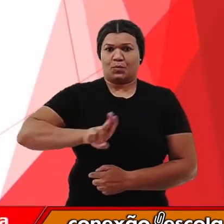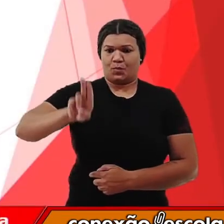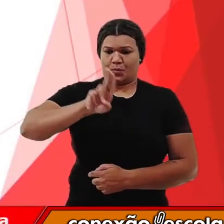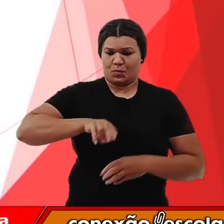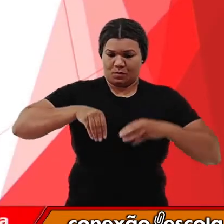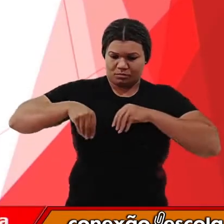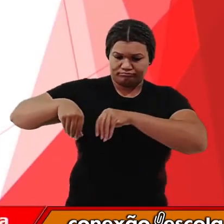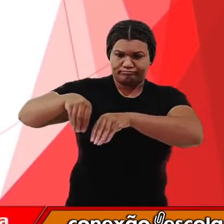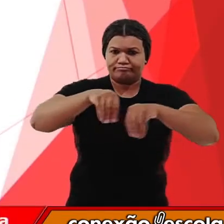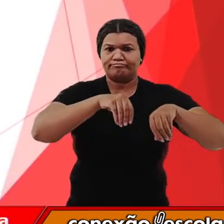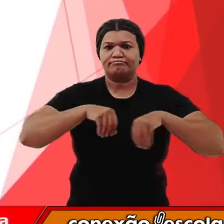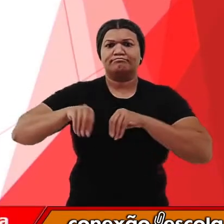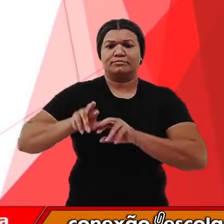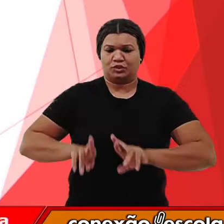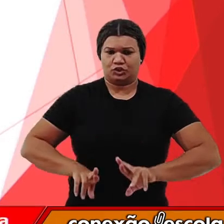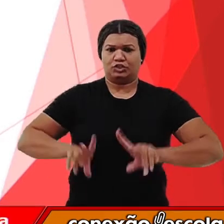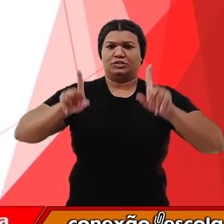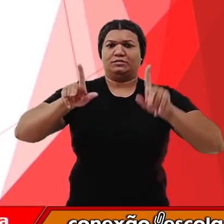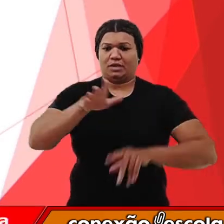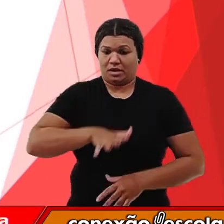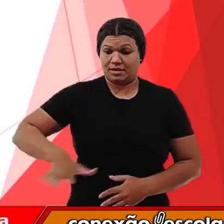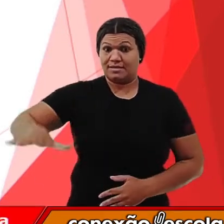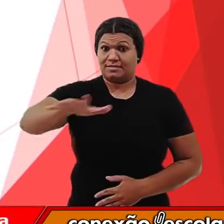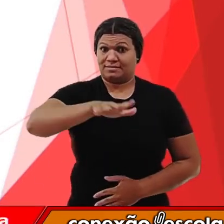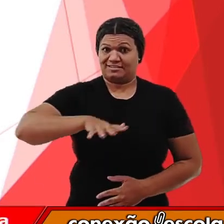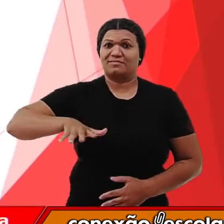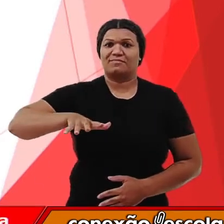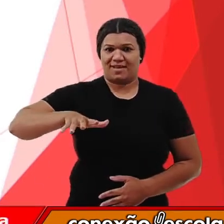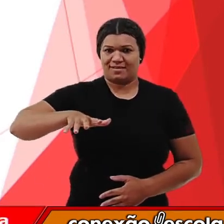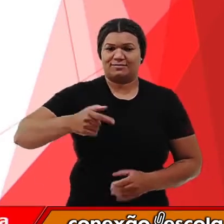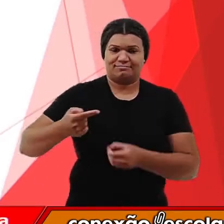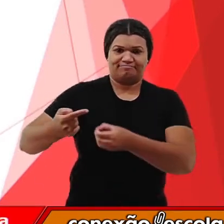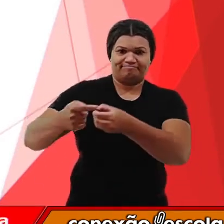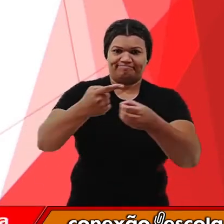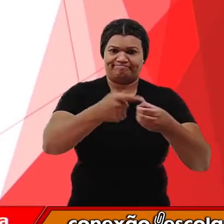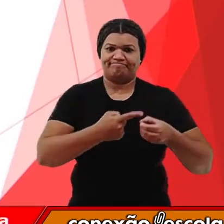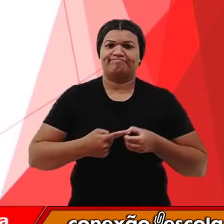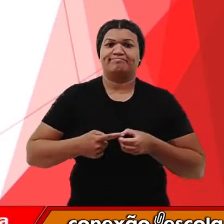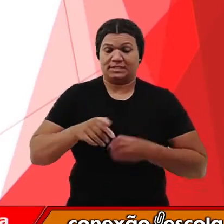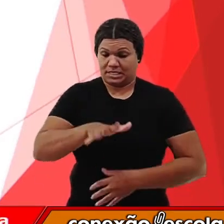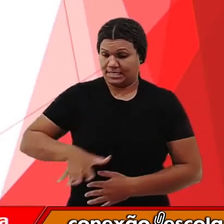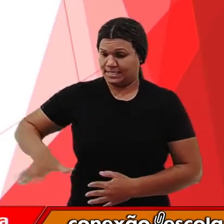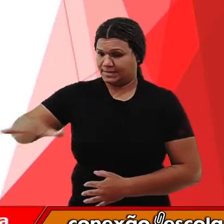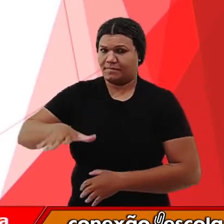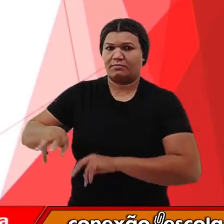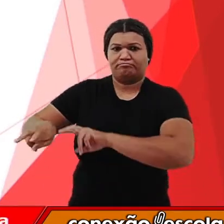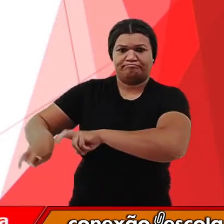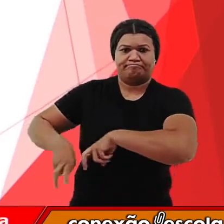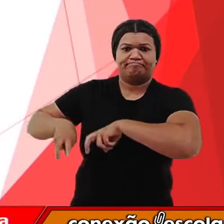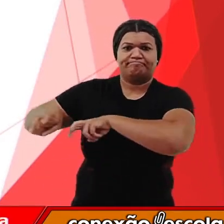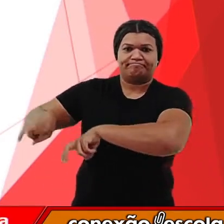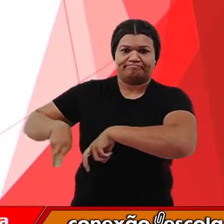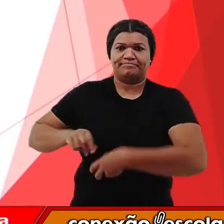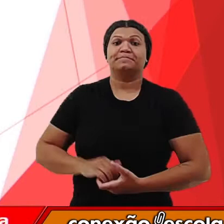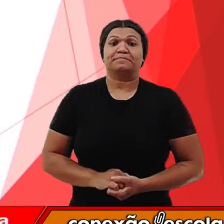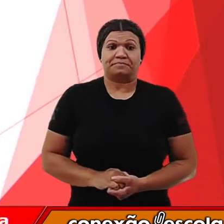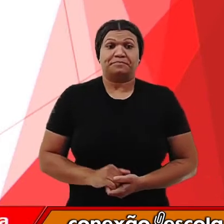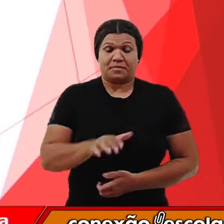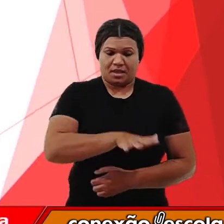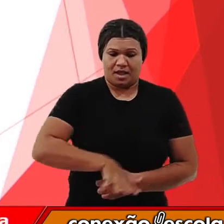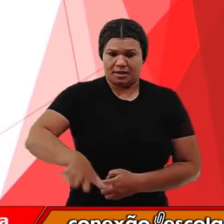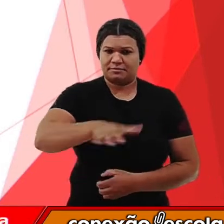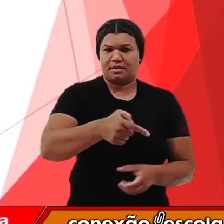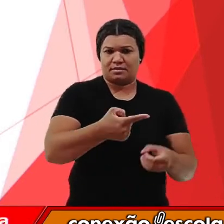ele é diferente no espaço urbano e no espaço rural. Por exemplo, no espaço urbano,